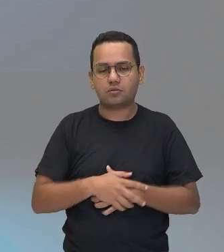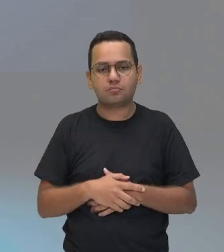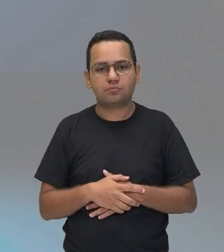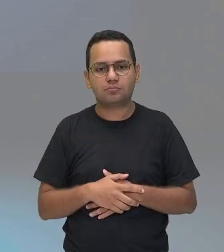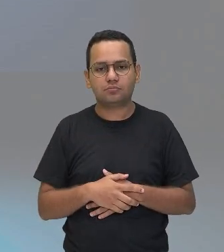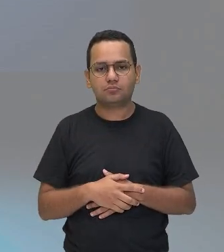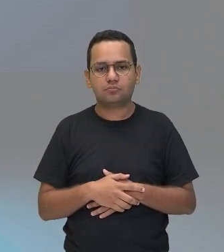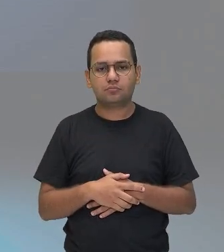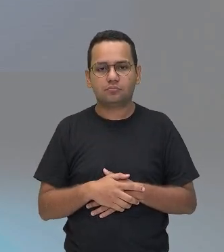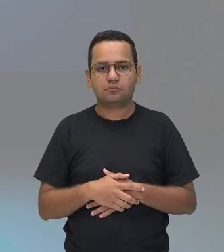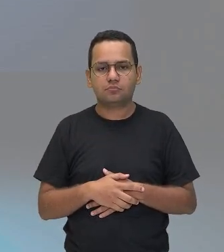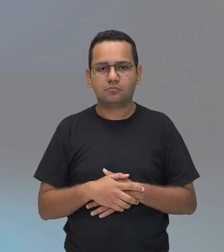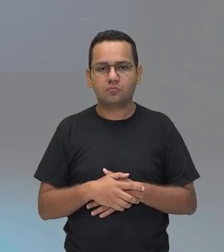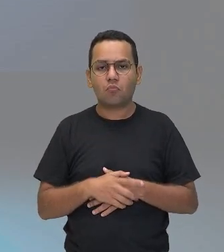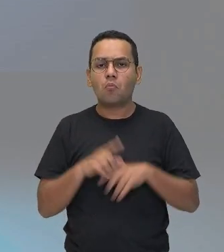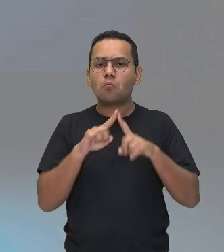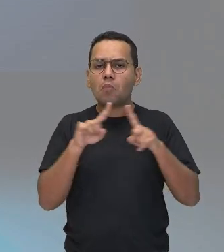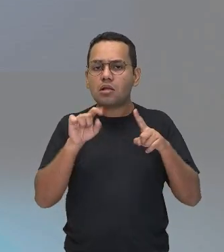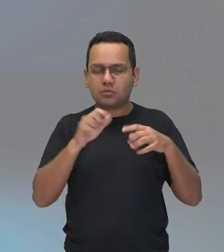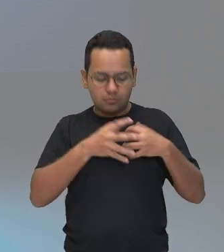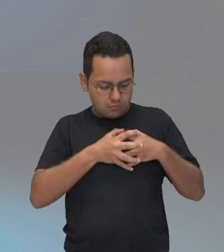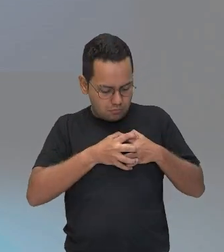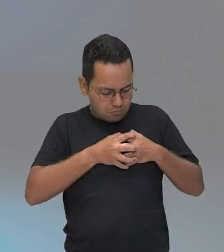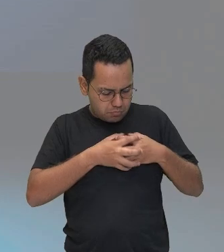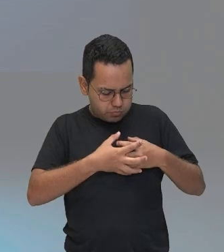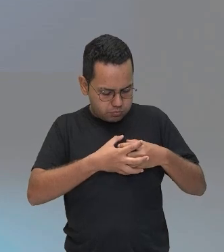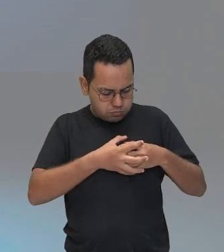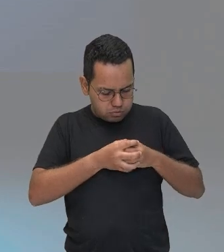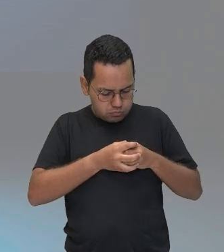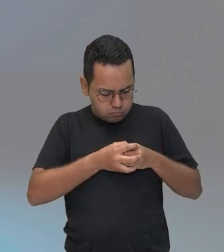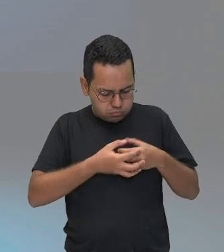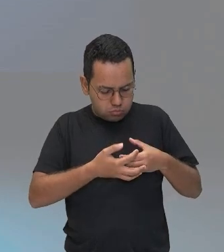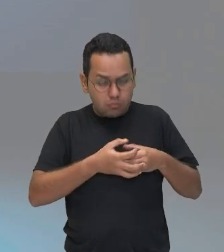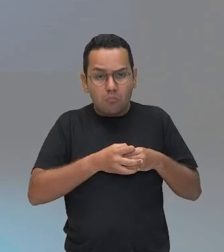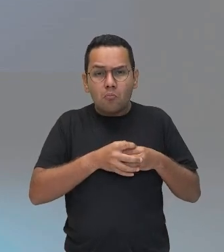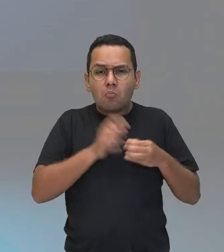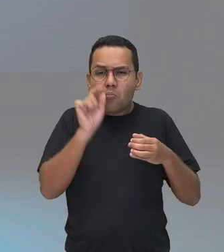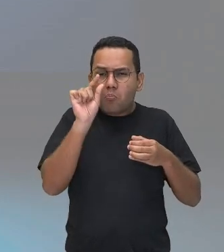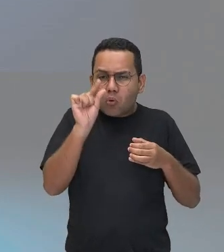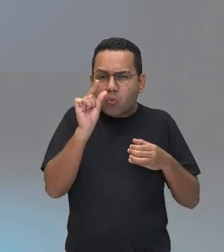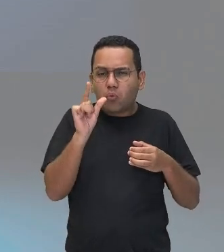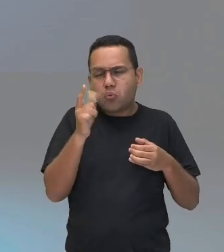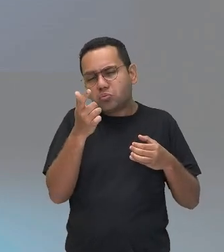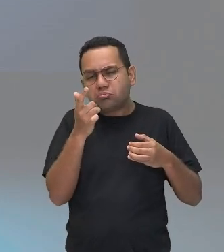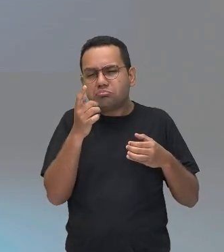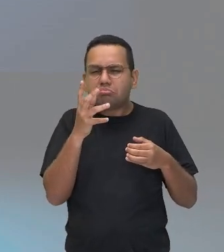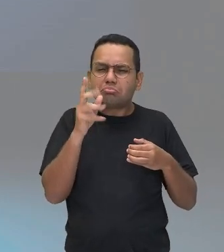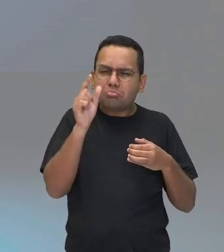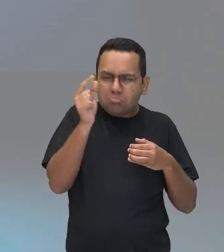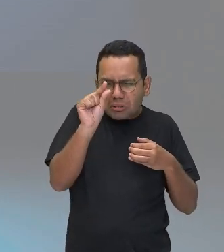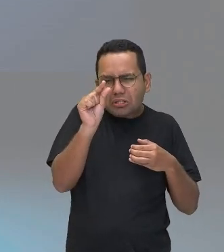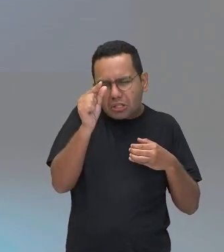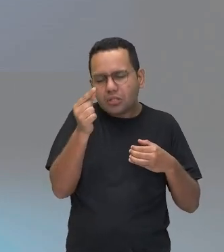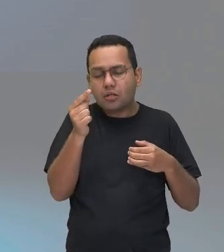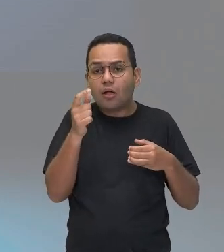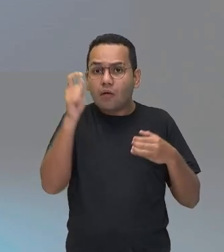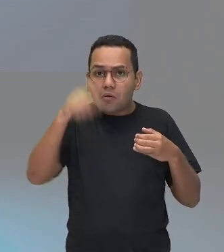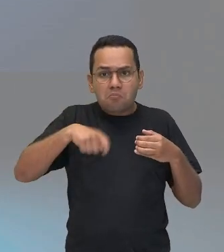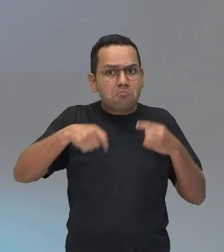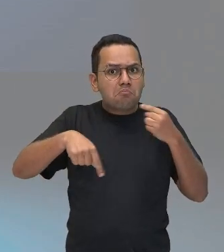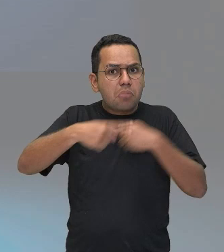um pulsar pequeno, o vai acontecer? Ele vai conseguir jogar muito mais sangue depois que você passou por um período